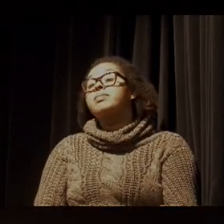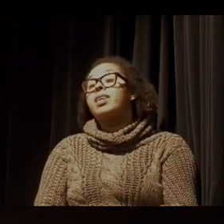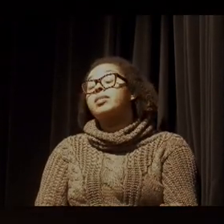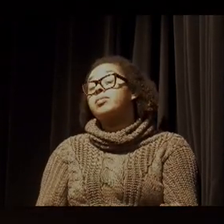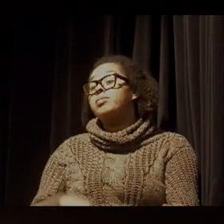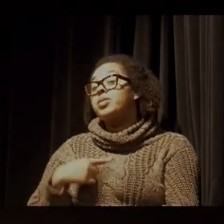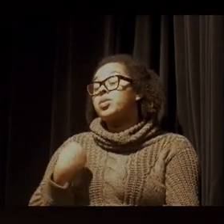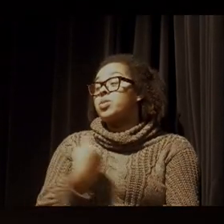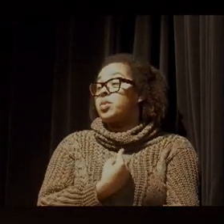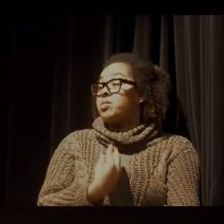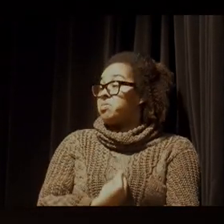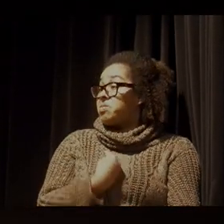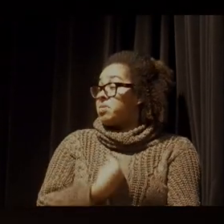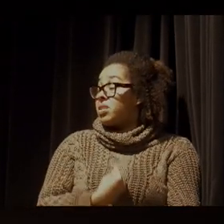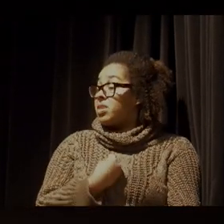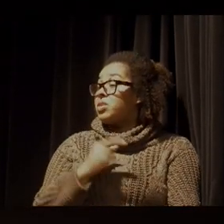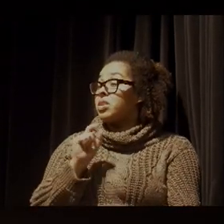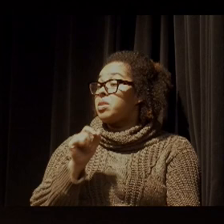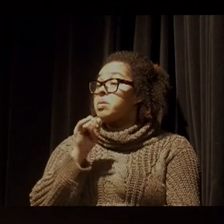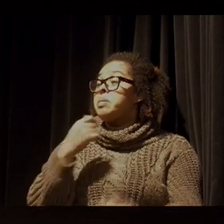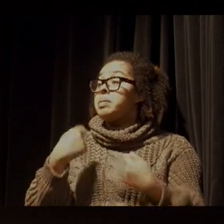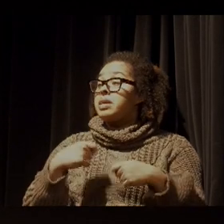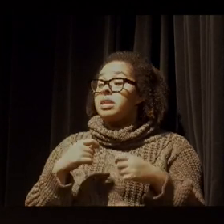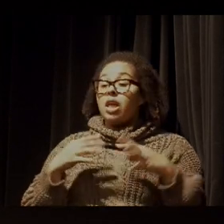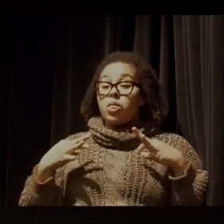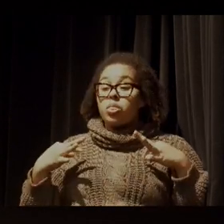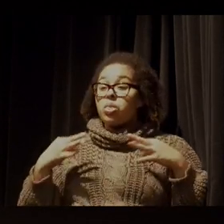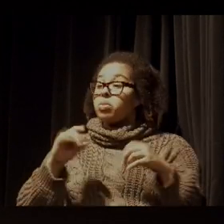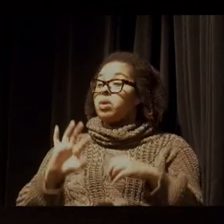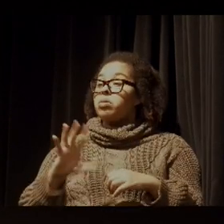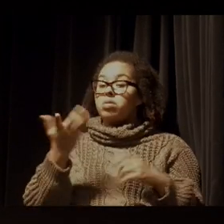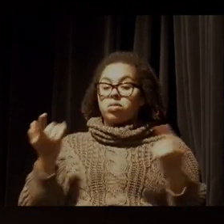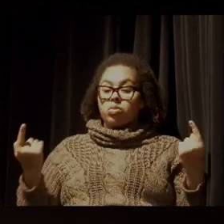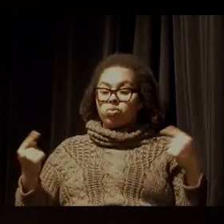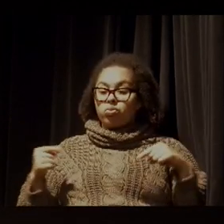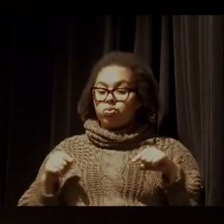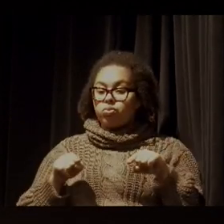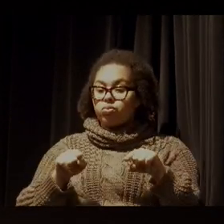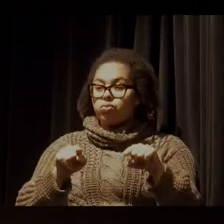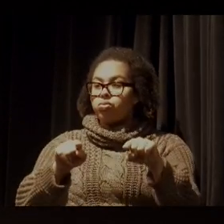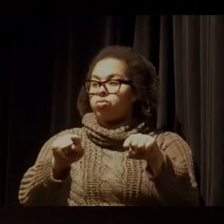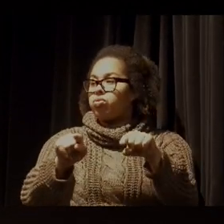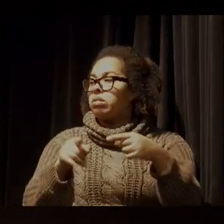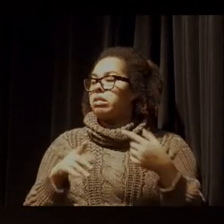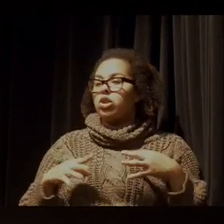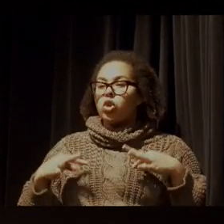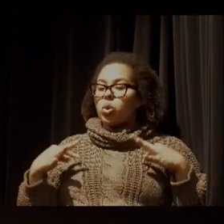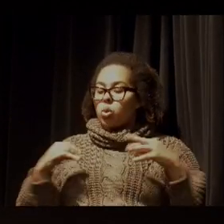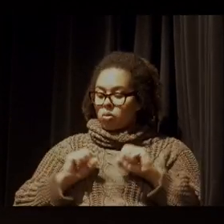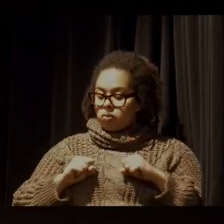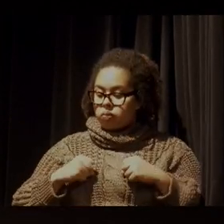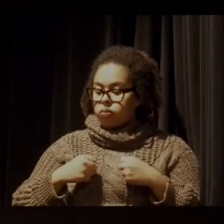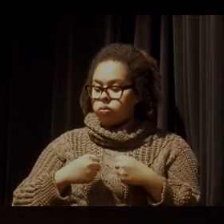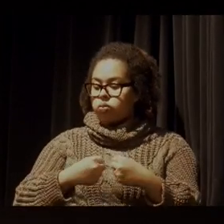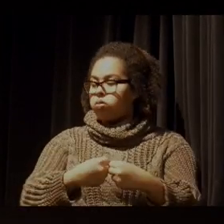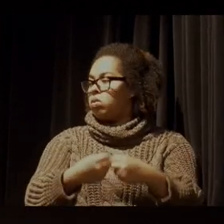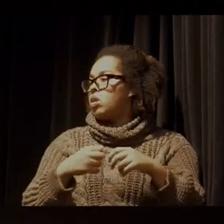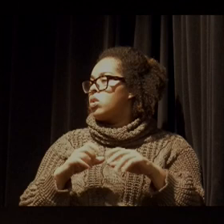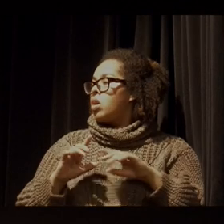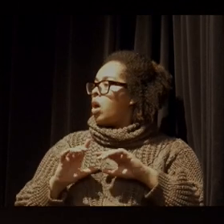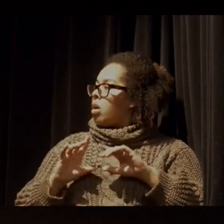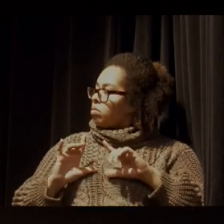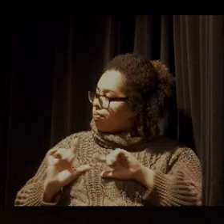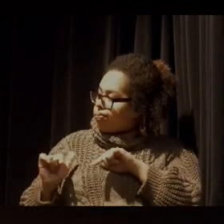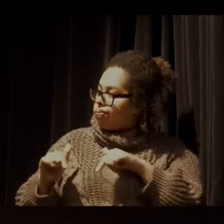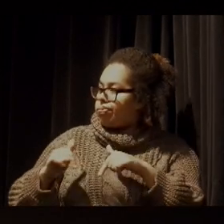gente está no momento de que tem que ser tudo ao mesmo tempo agora. Todas as forças, todos os movimentos, tudo que a gente